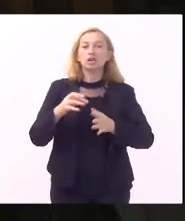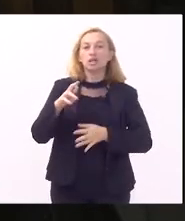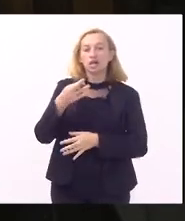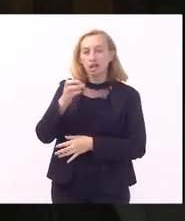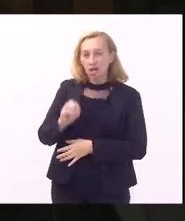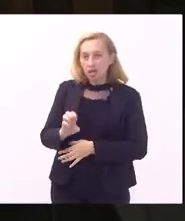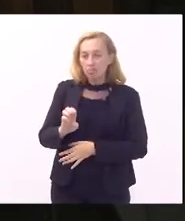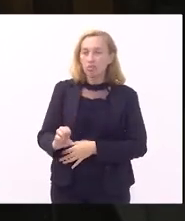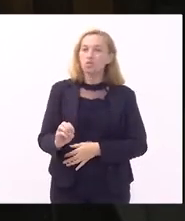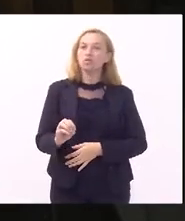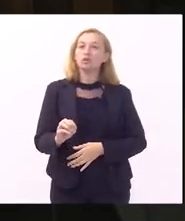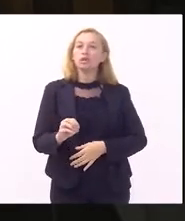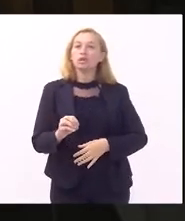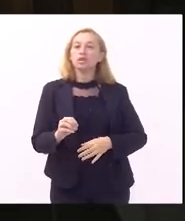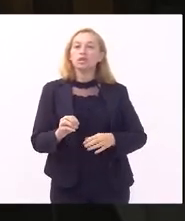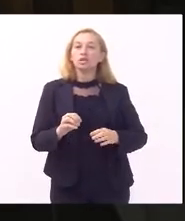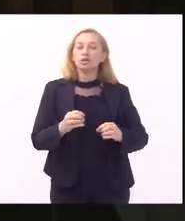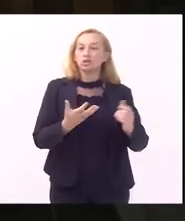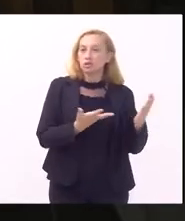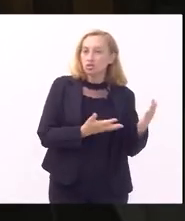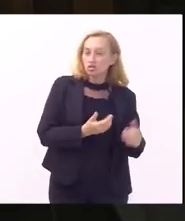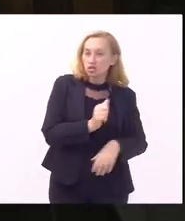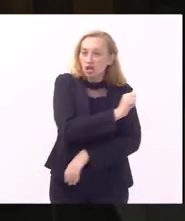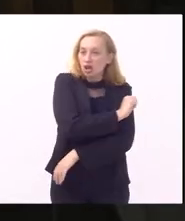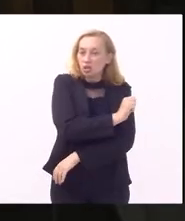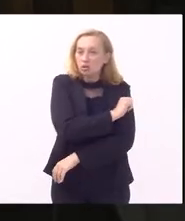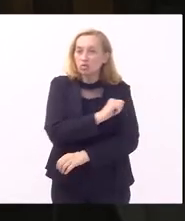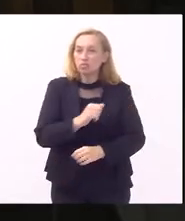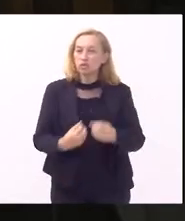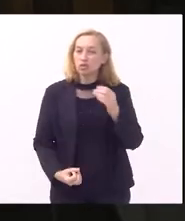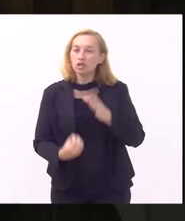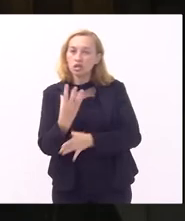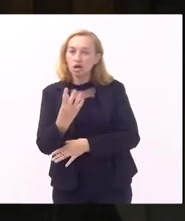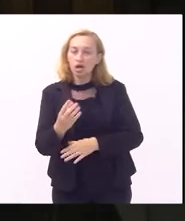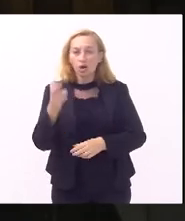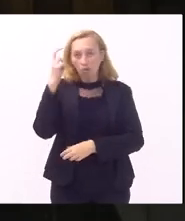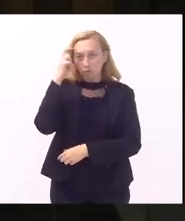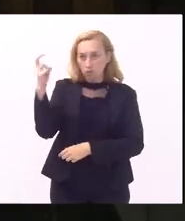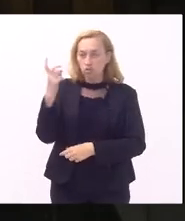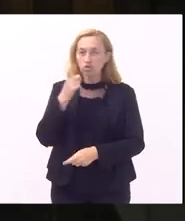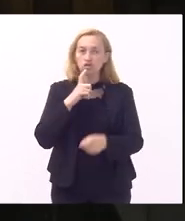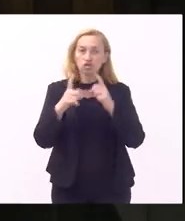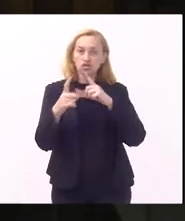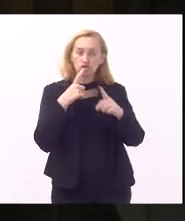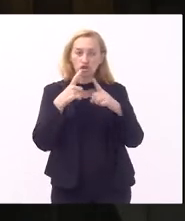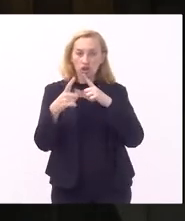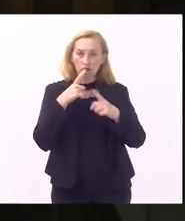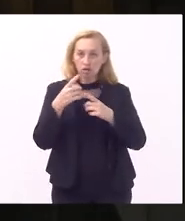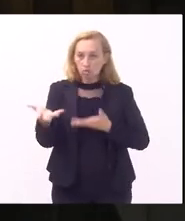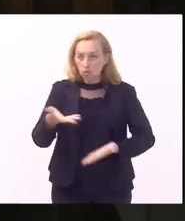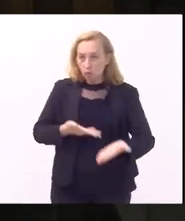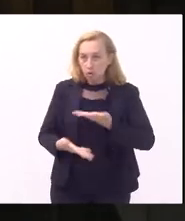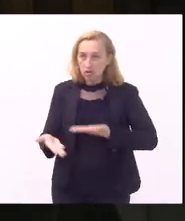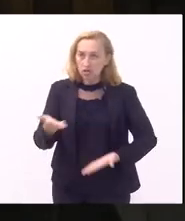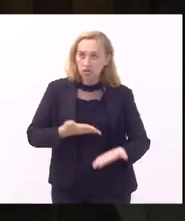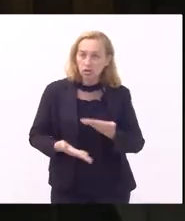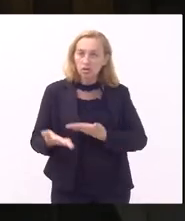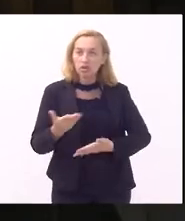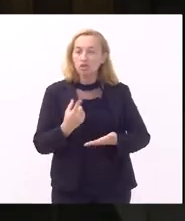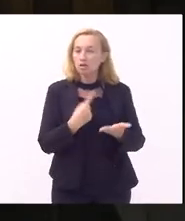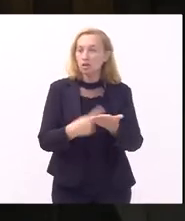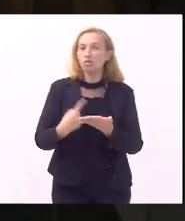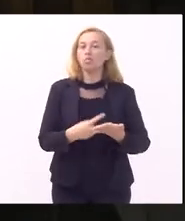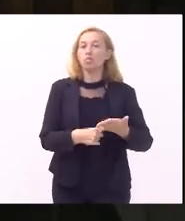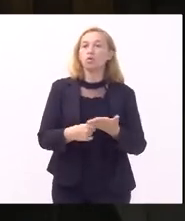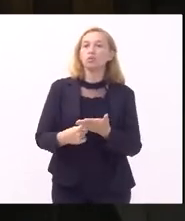como instâncias coletivas na perspectiva de construir culturas de diálogo de compartilhamento em acordo com